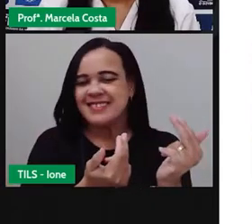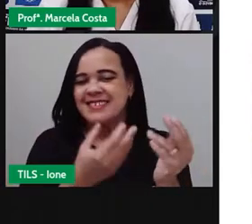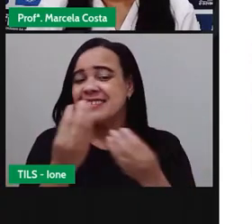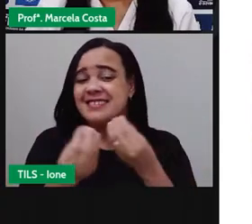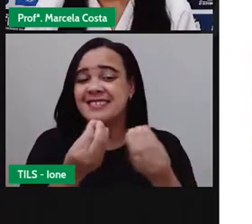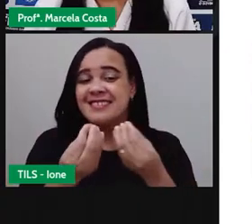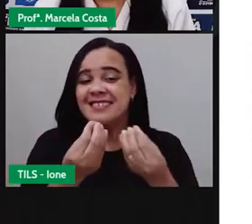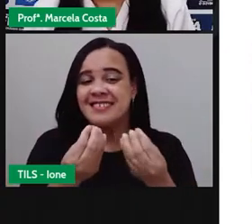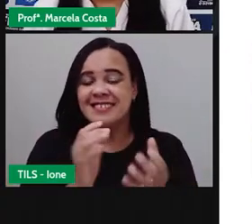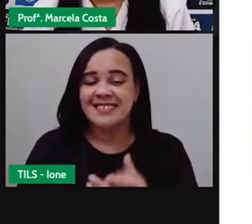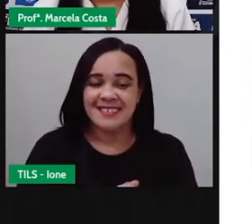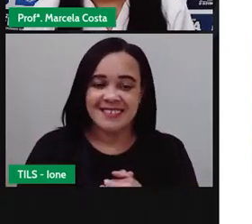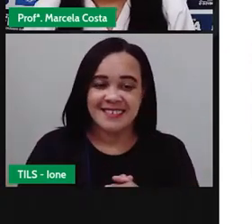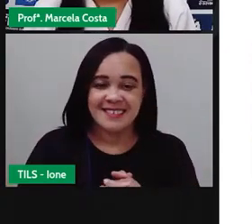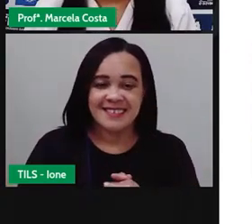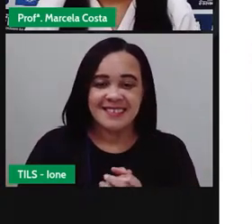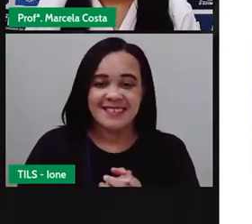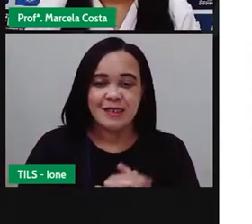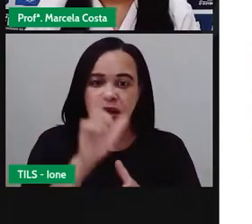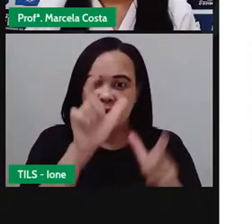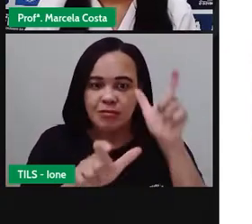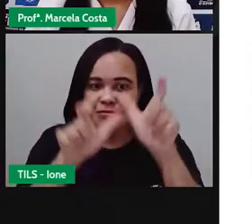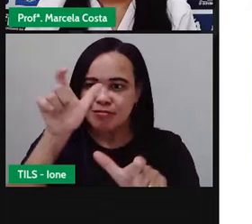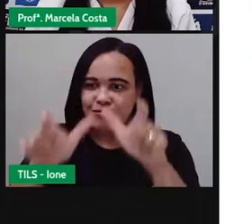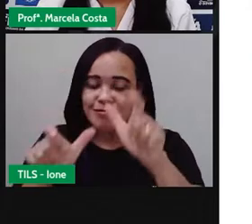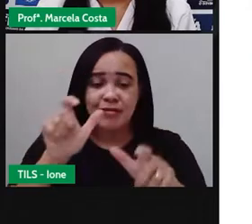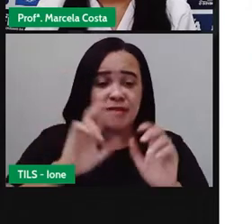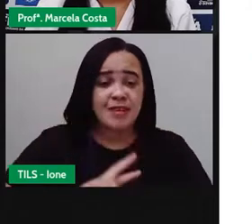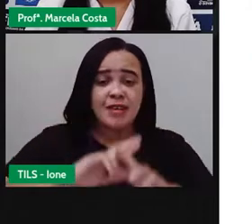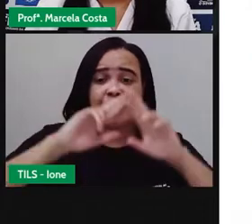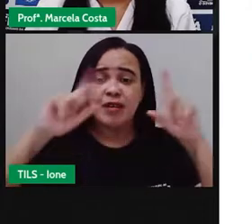O que tem de diferente em cada uma delas?